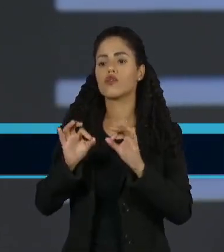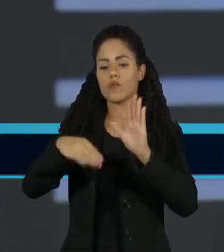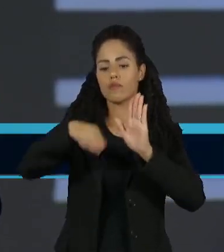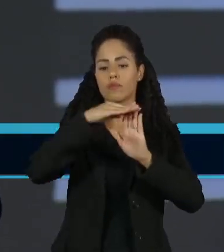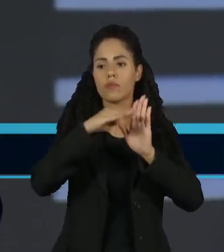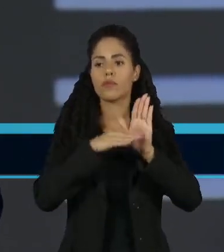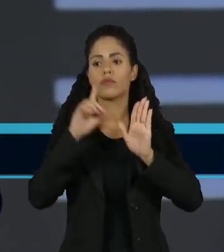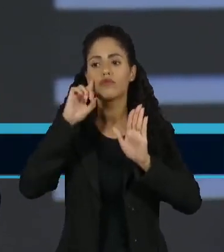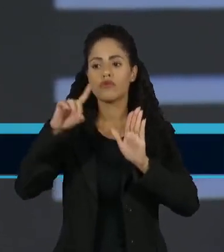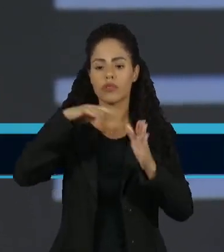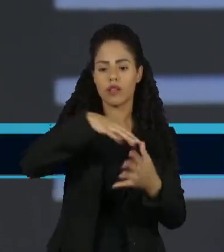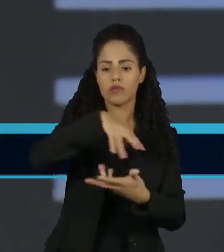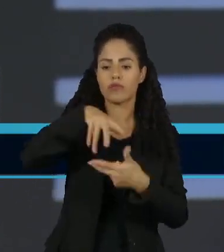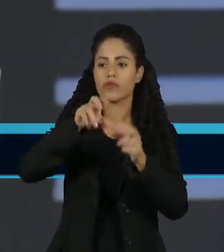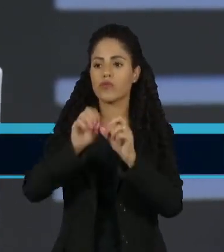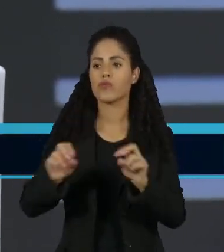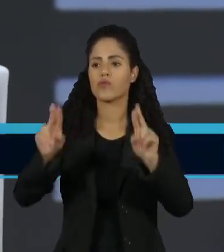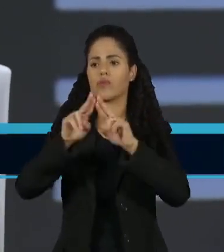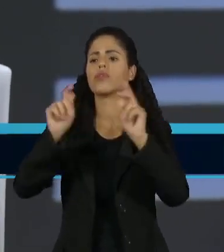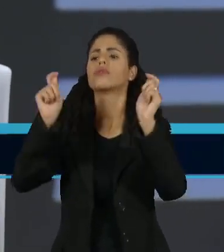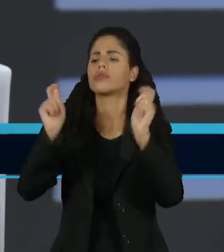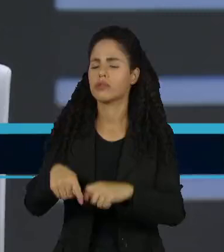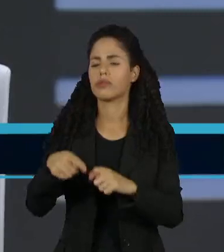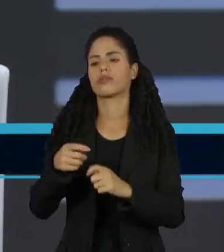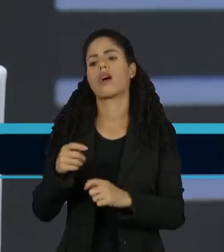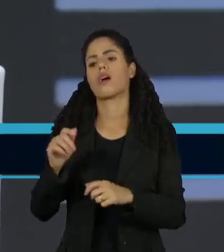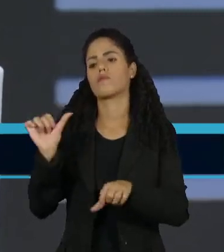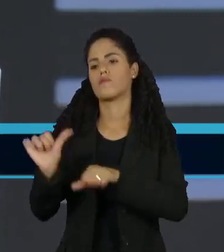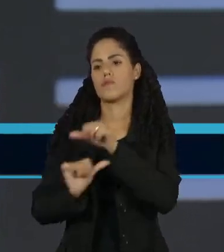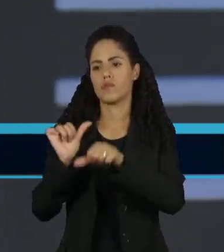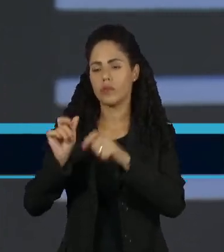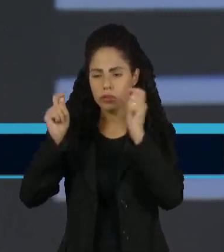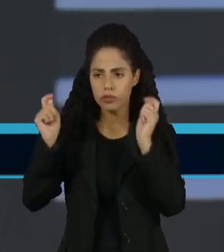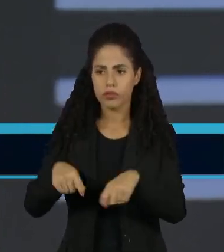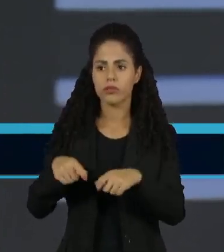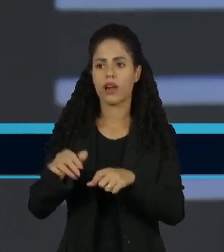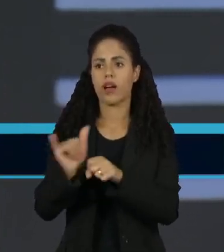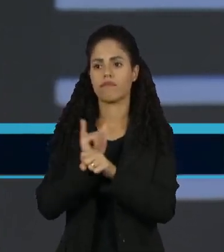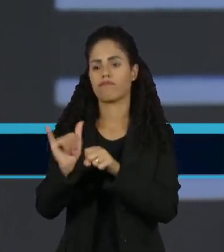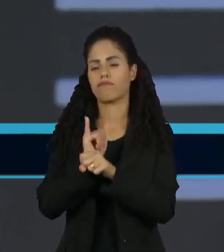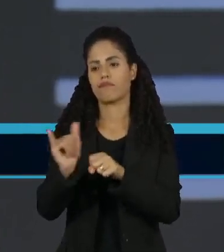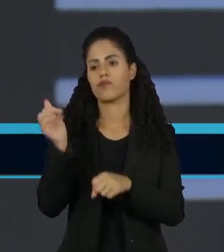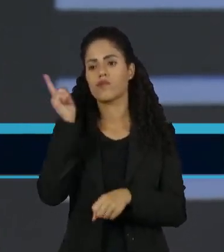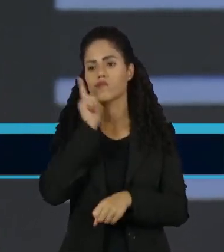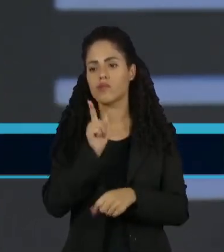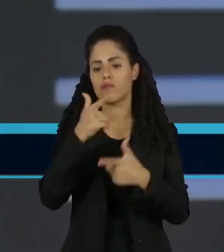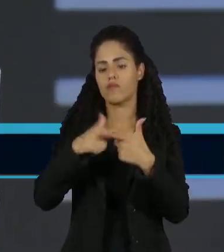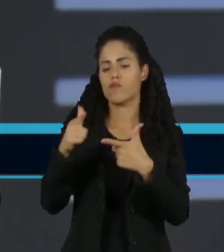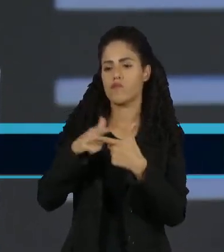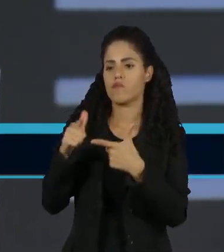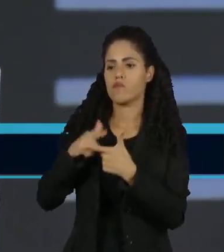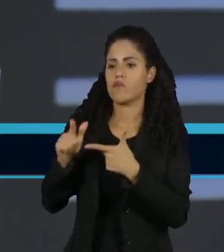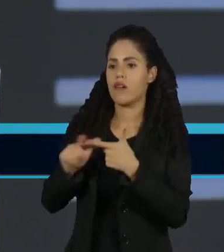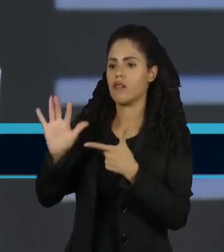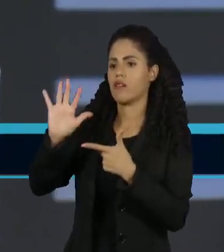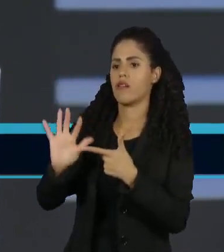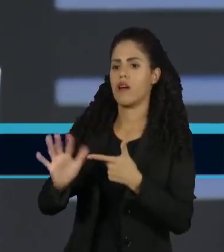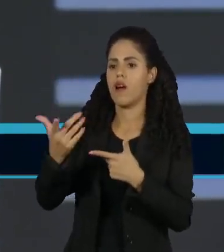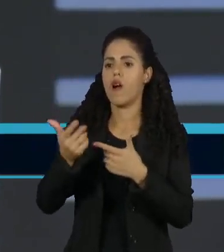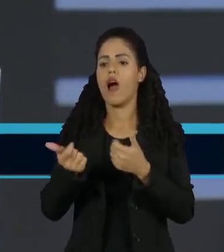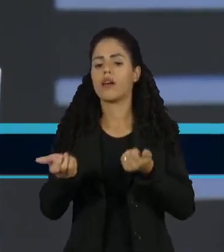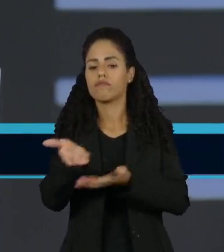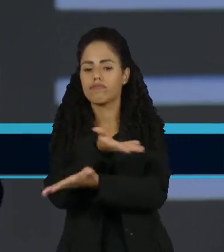aqueles que acreditam que é possível ter uma instância multilateral para lidar com os problemas que relacionam